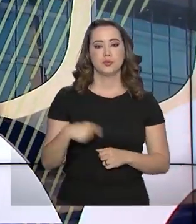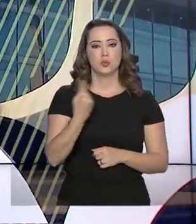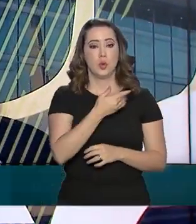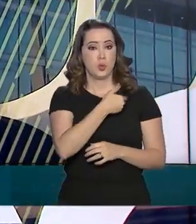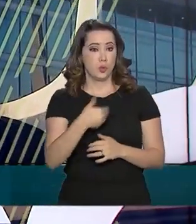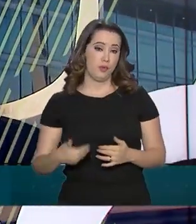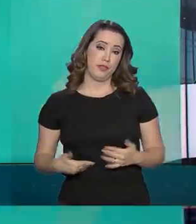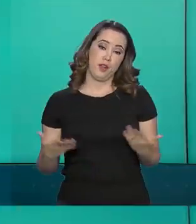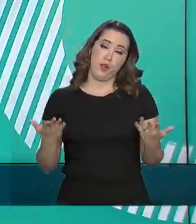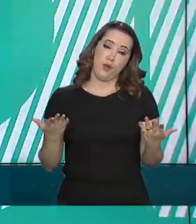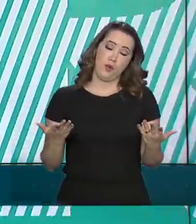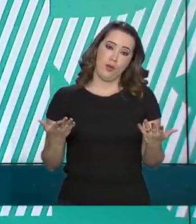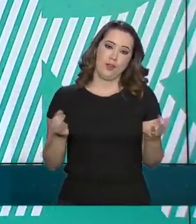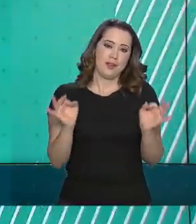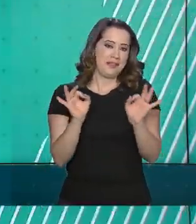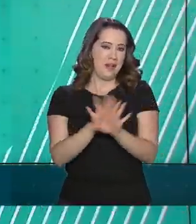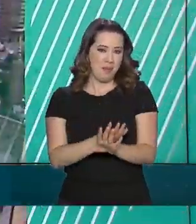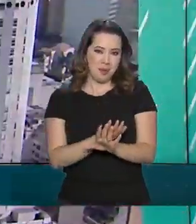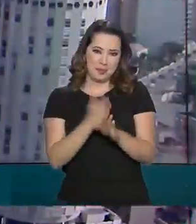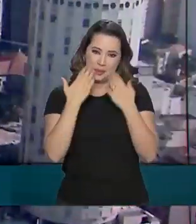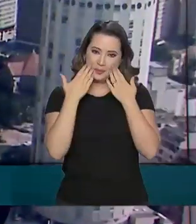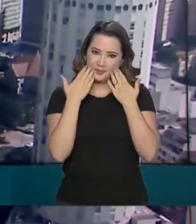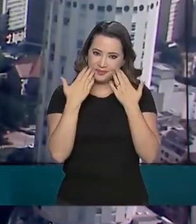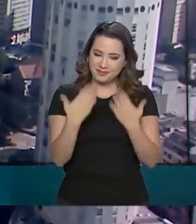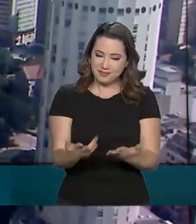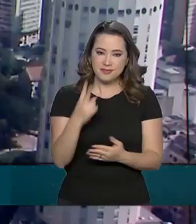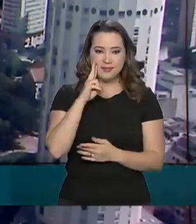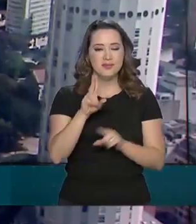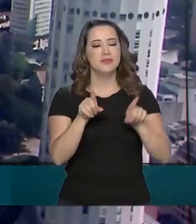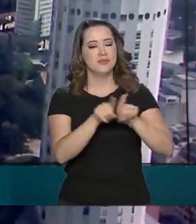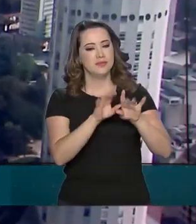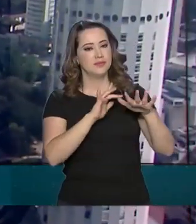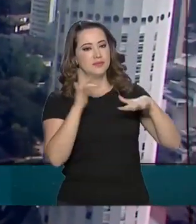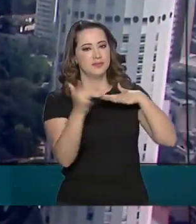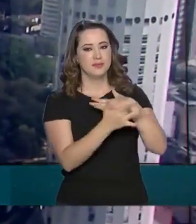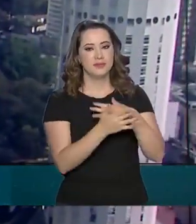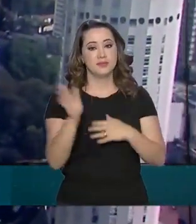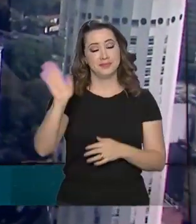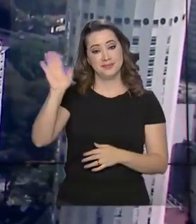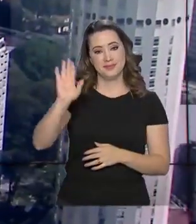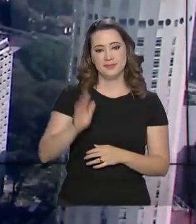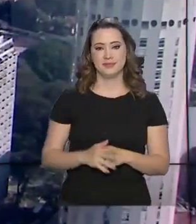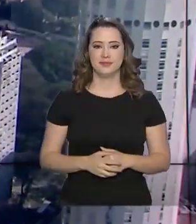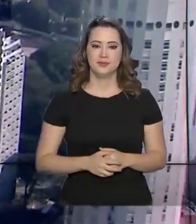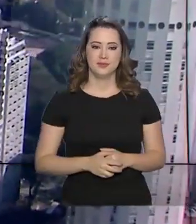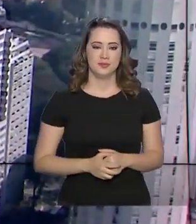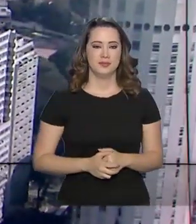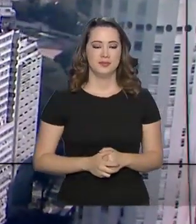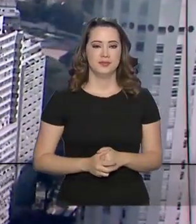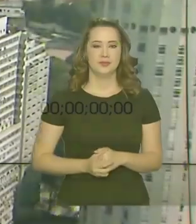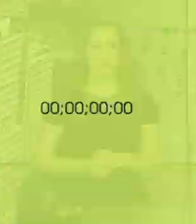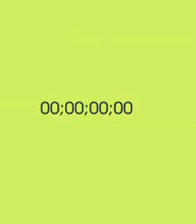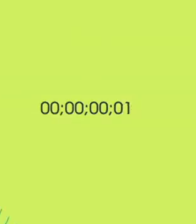governo agora fica por aqui. Continue nos acompanhando também pelas redes sociais. Até a próxima edição.